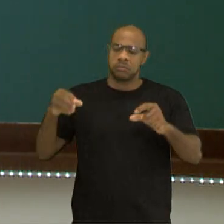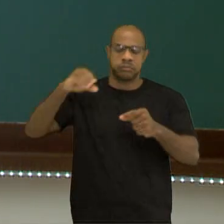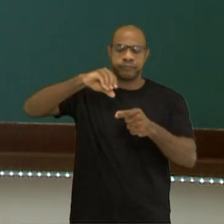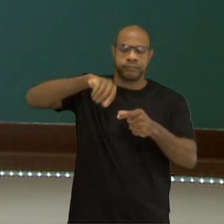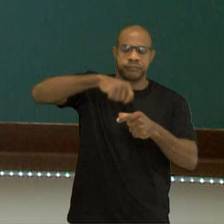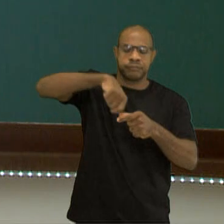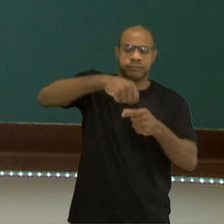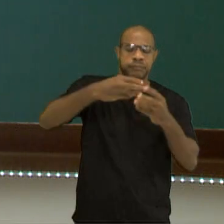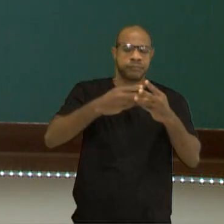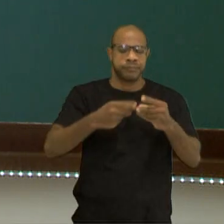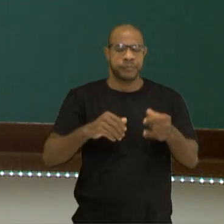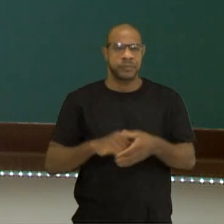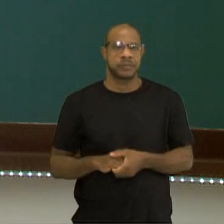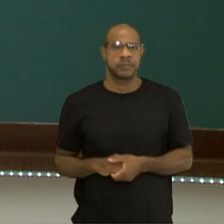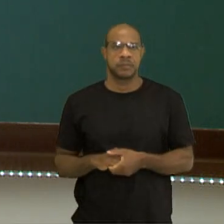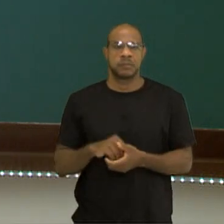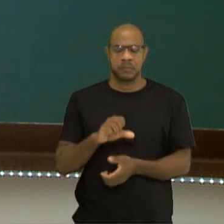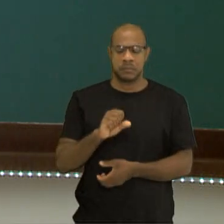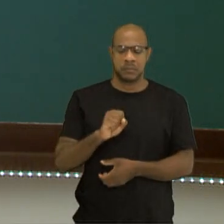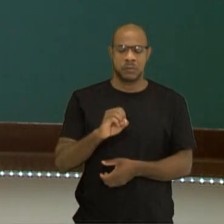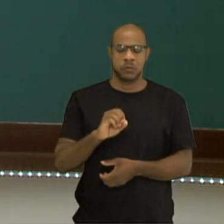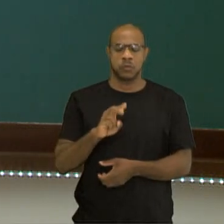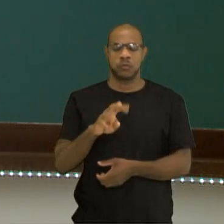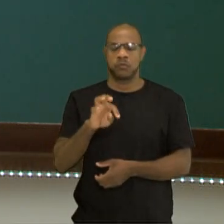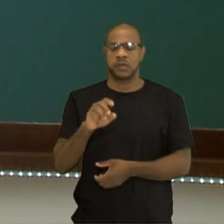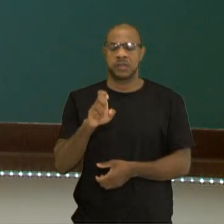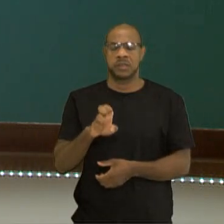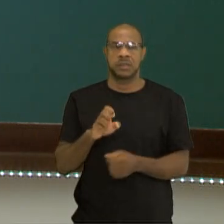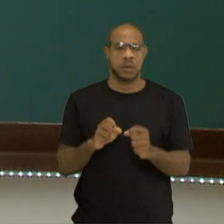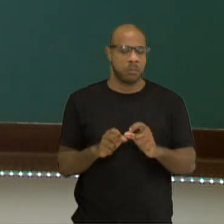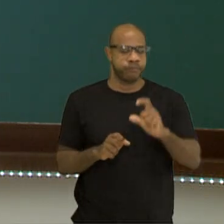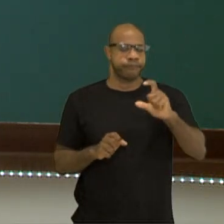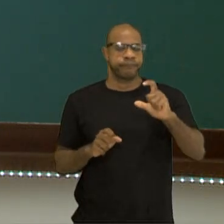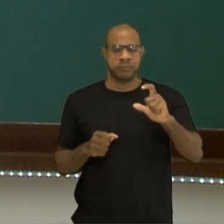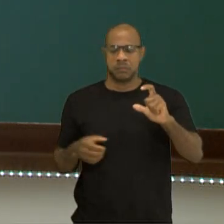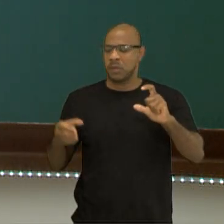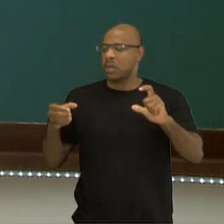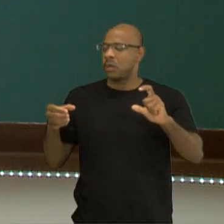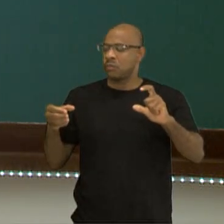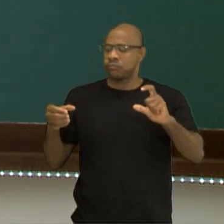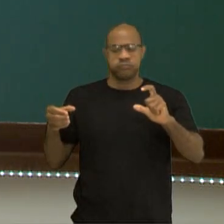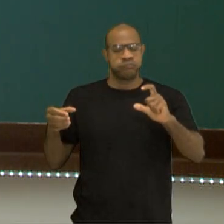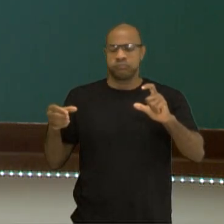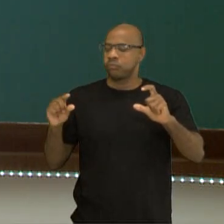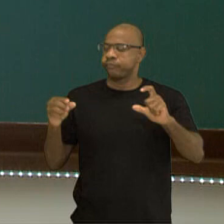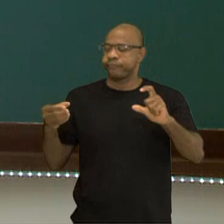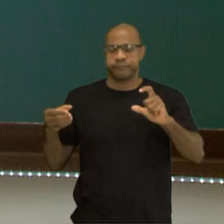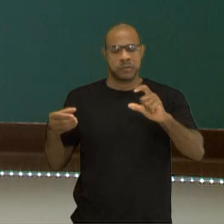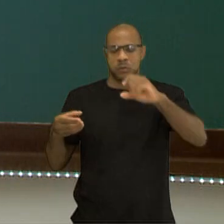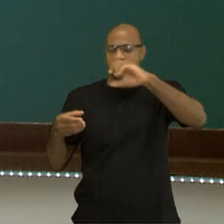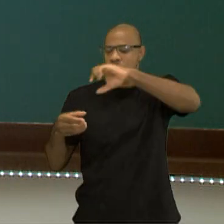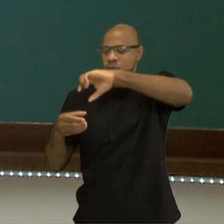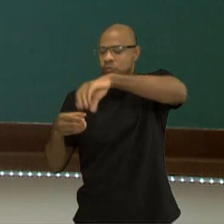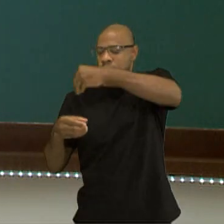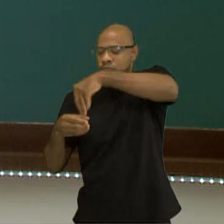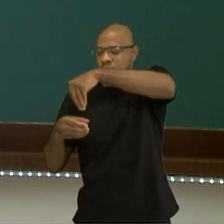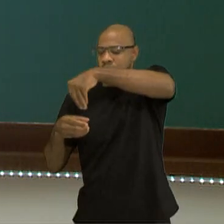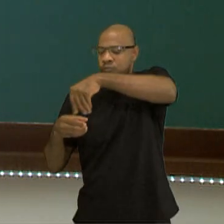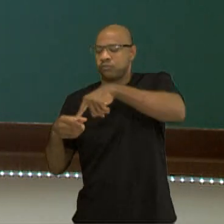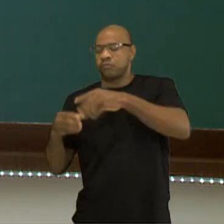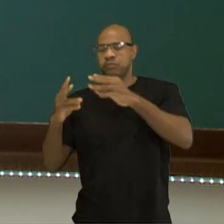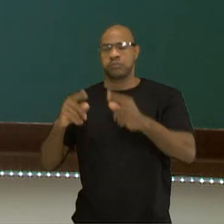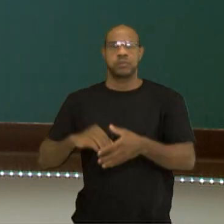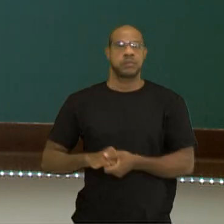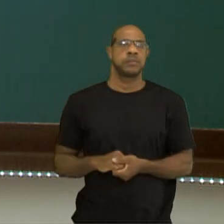solvente é a substância que está em maior quantidade e que irá dissolver o soluto. As soluções podem existir nos